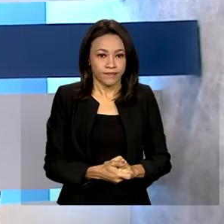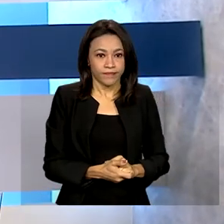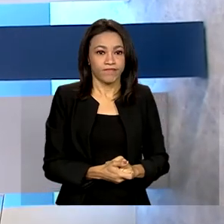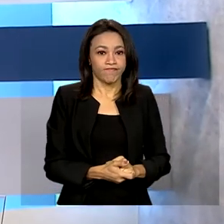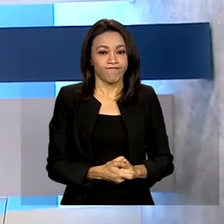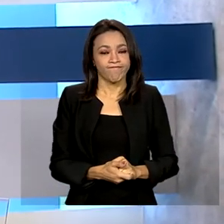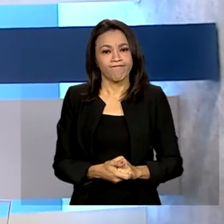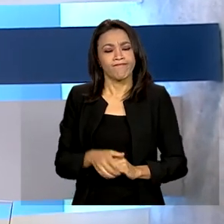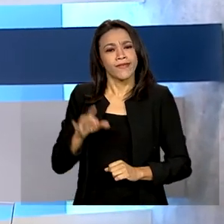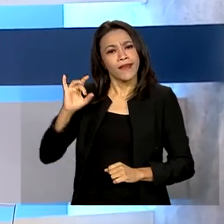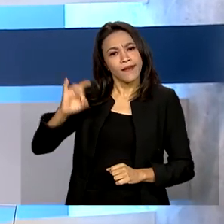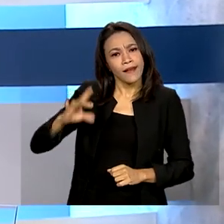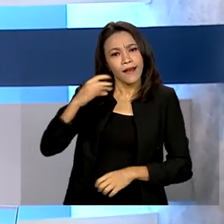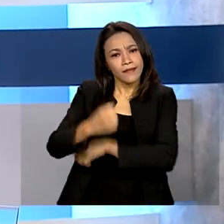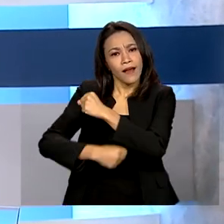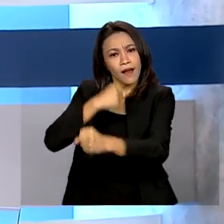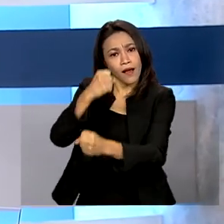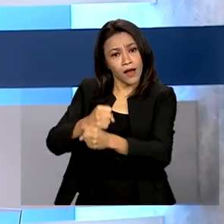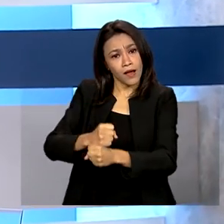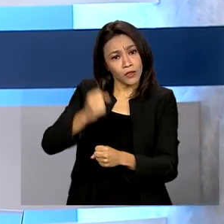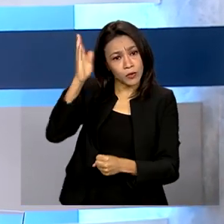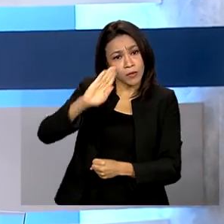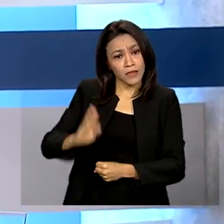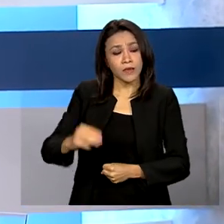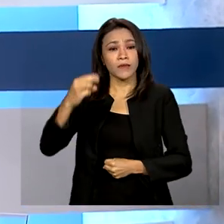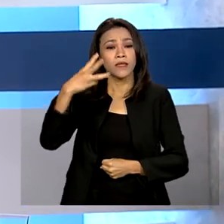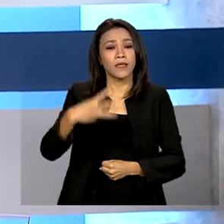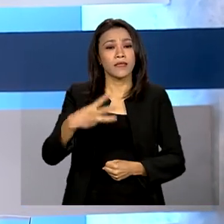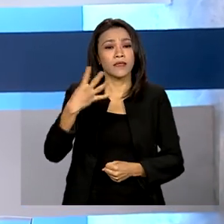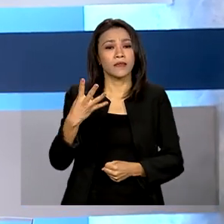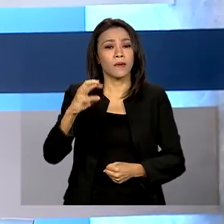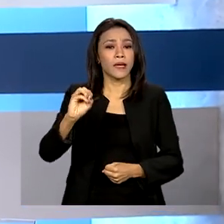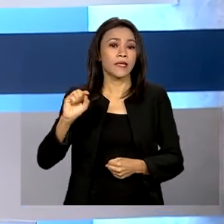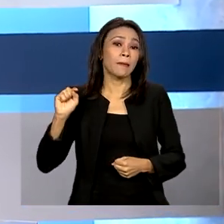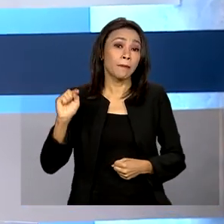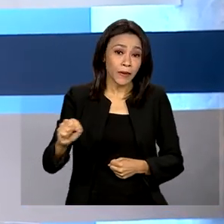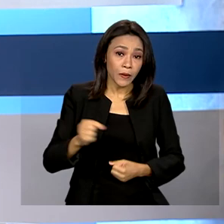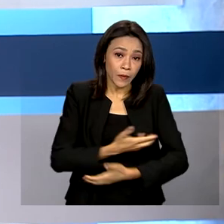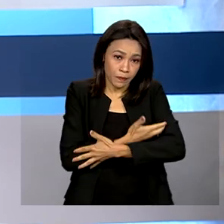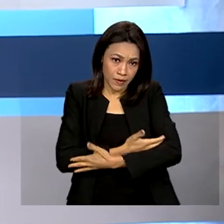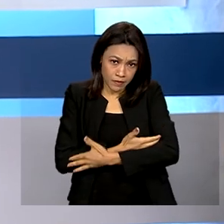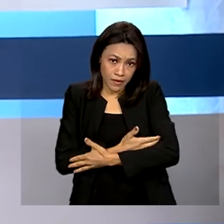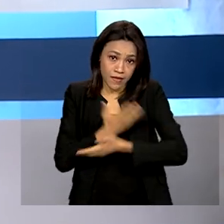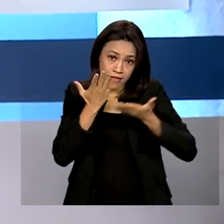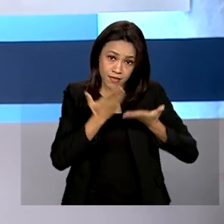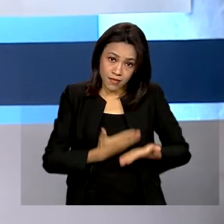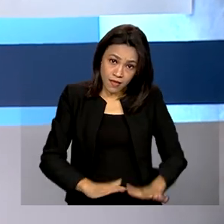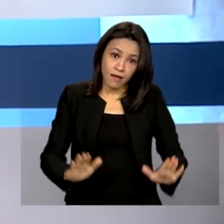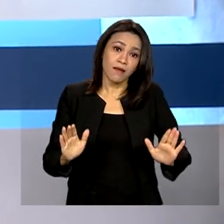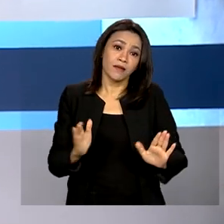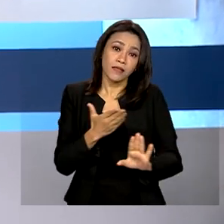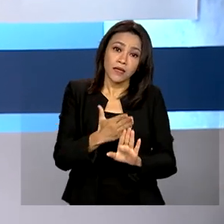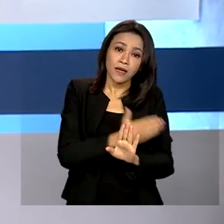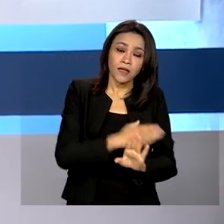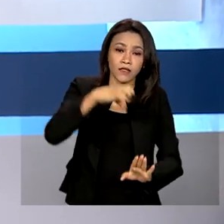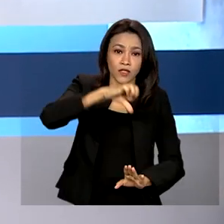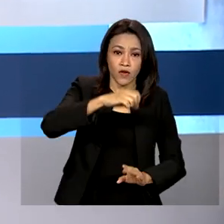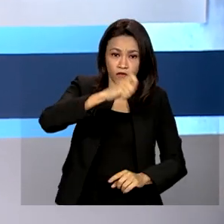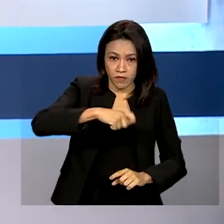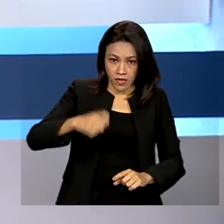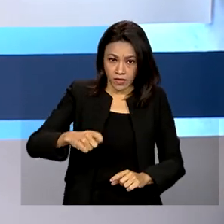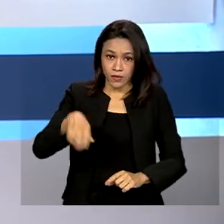A cada ano no Brasil, 340 mil bebês nascem prematuros. Na Universidade Federal de Minas Gerais,